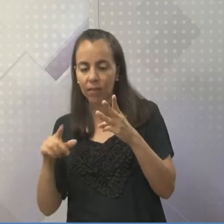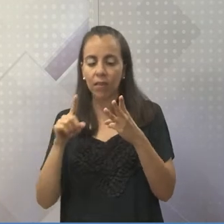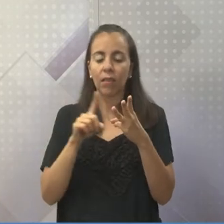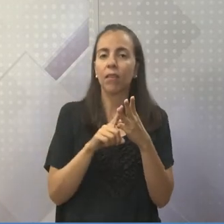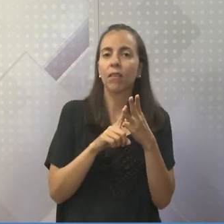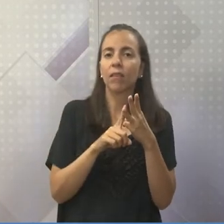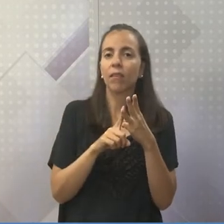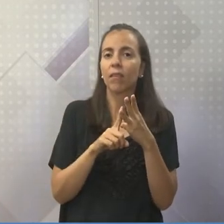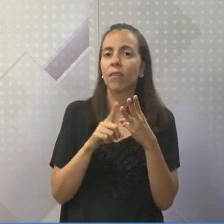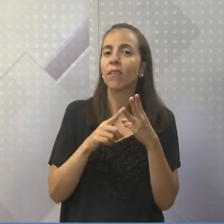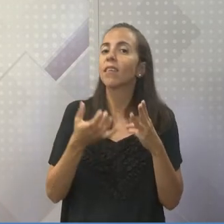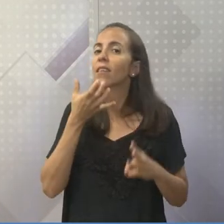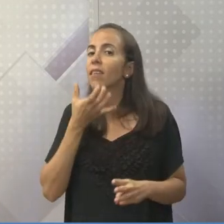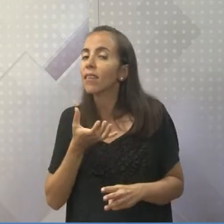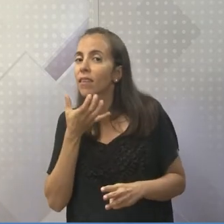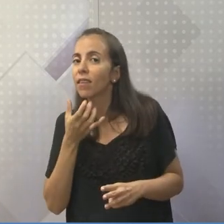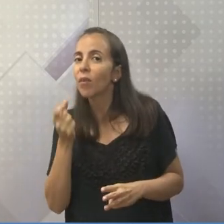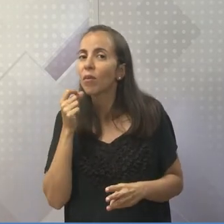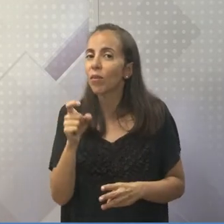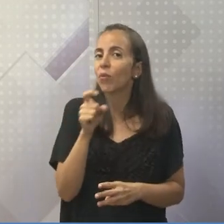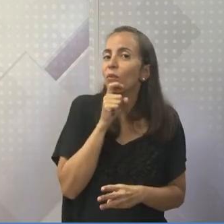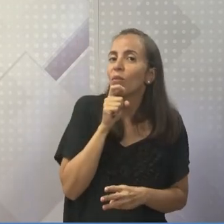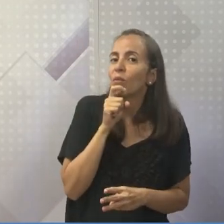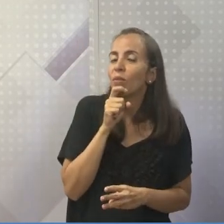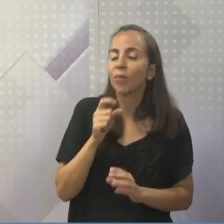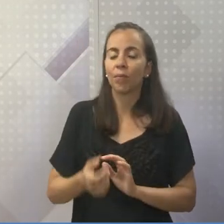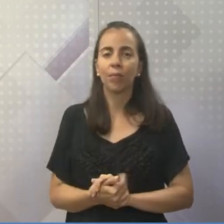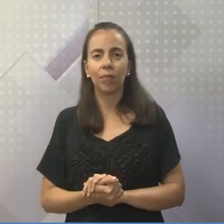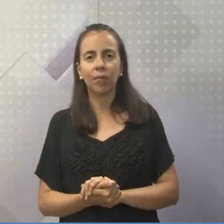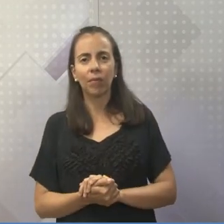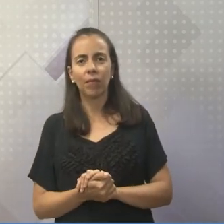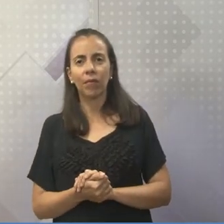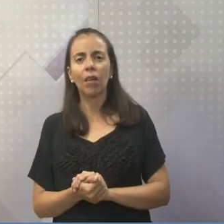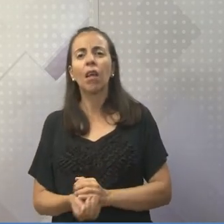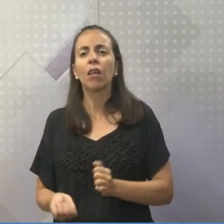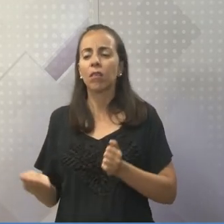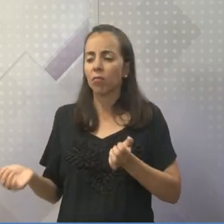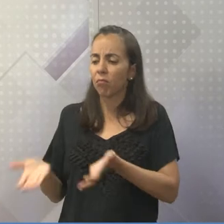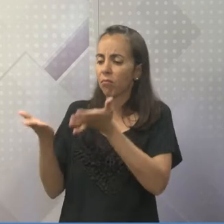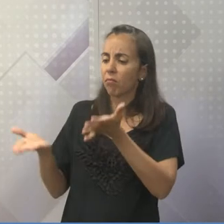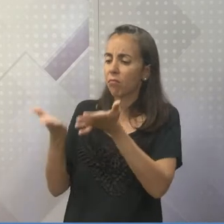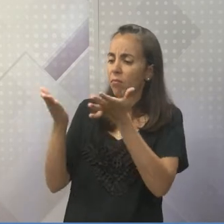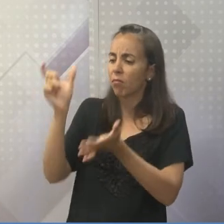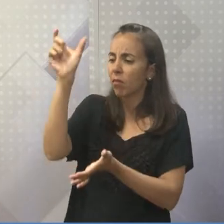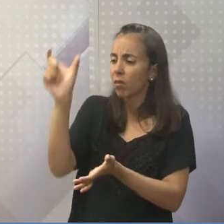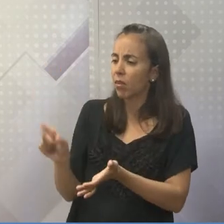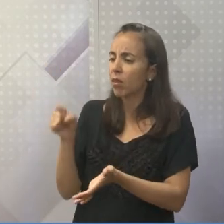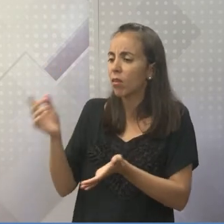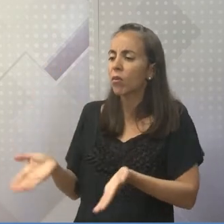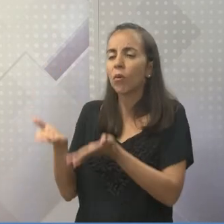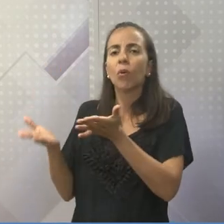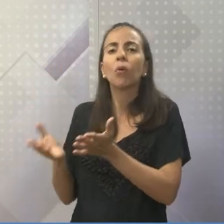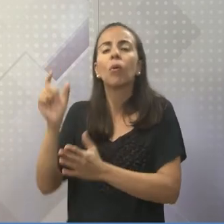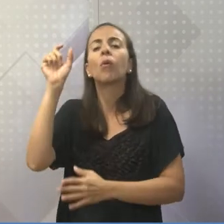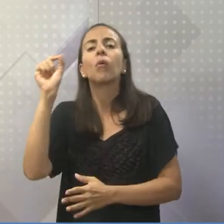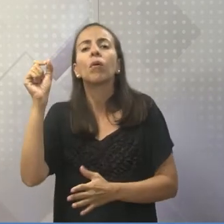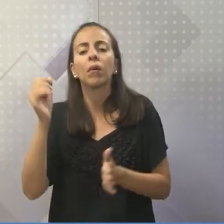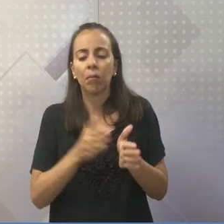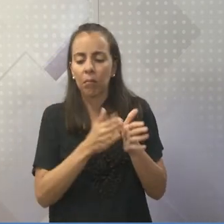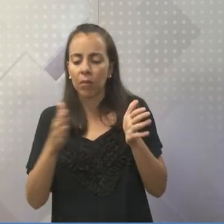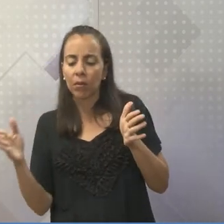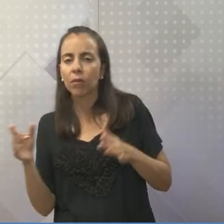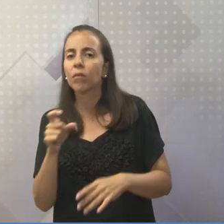outono e dezembro, o inverno. E quem é que eles homenageavam nesse período do ano? Nesse período de inverno?